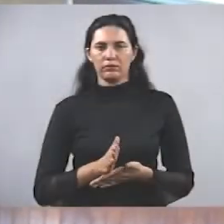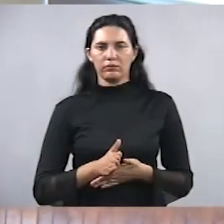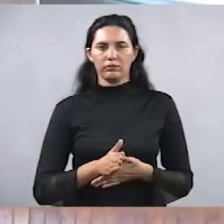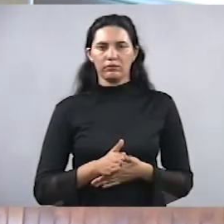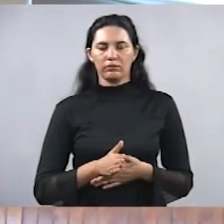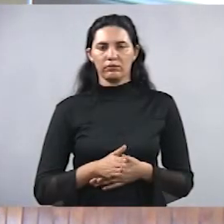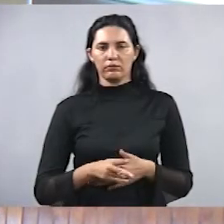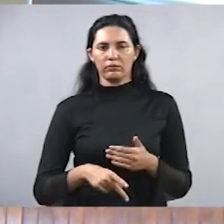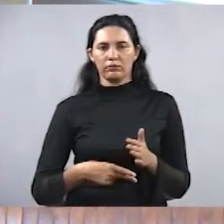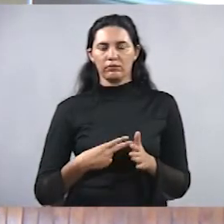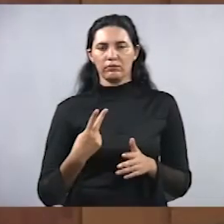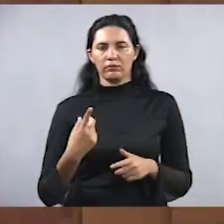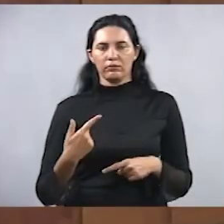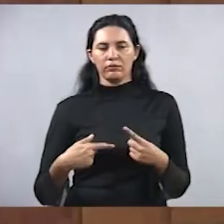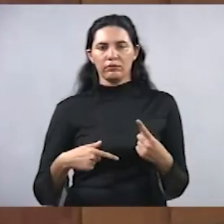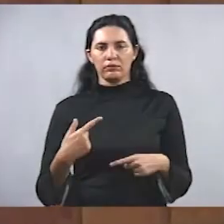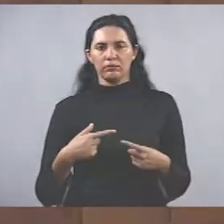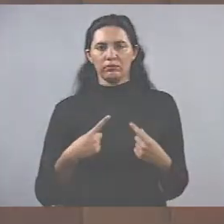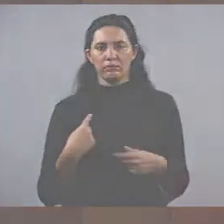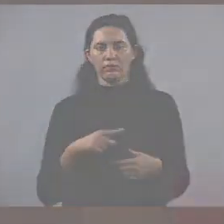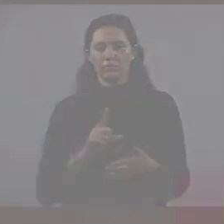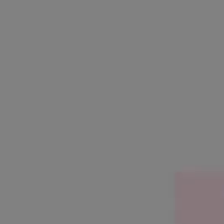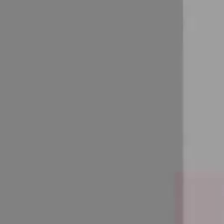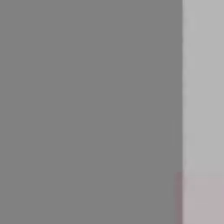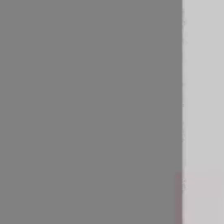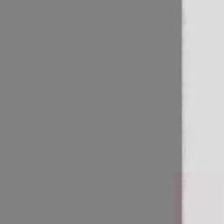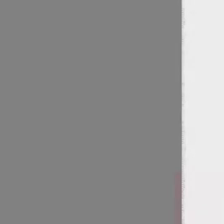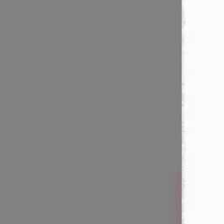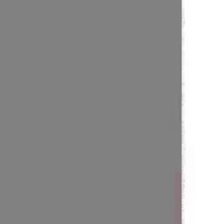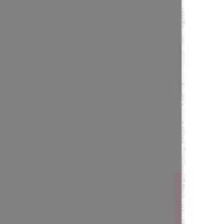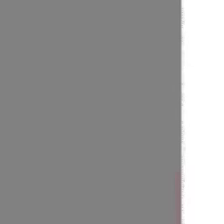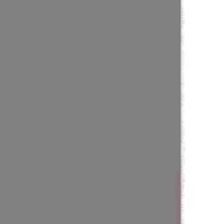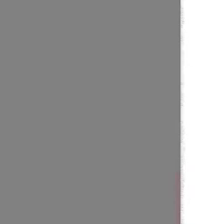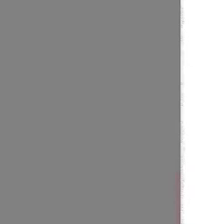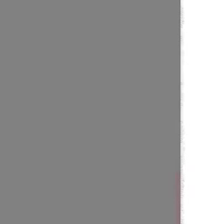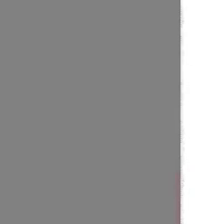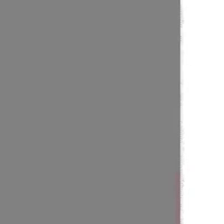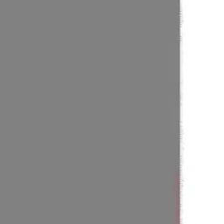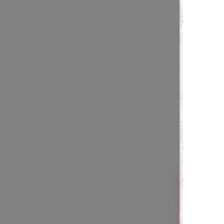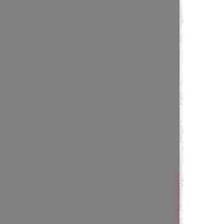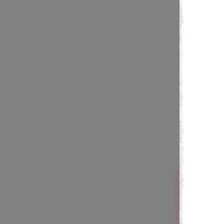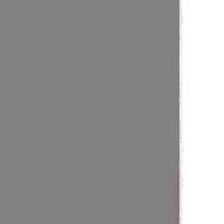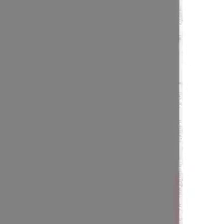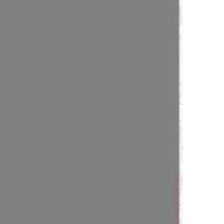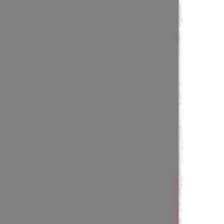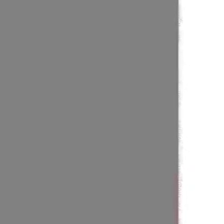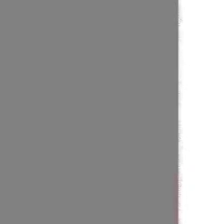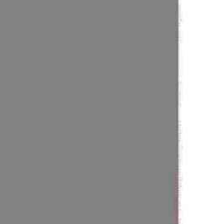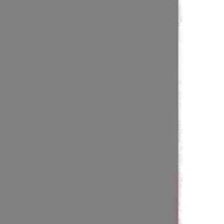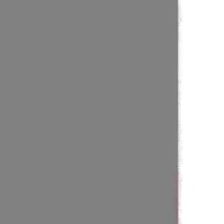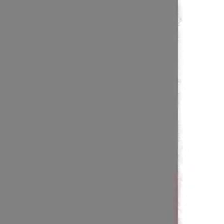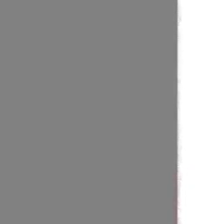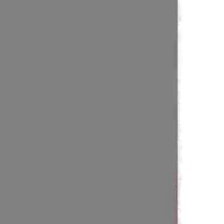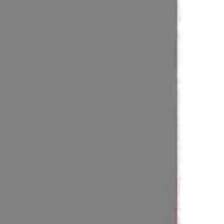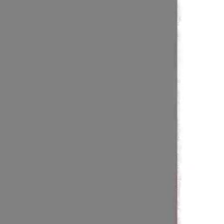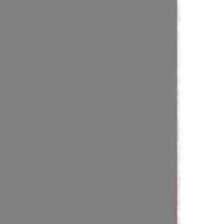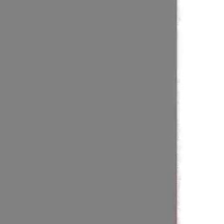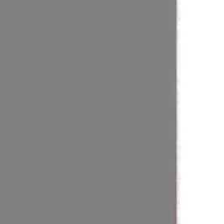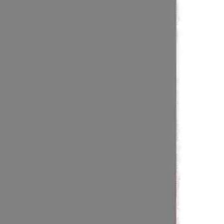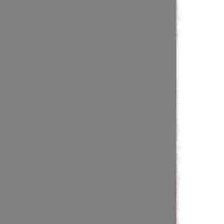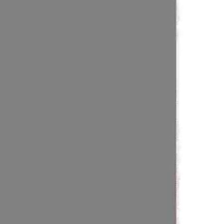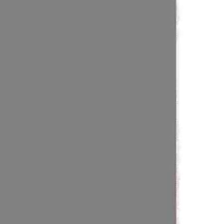Aprovado em segunda discussão, vai a sanção. E o último item da ordem do dia, do vereador Mário Coraini Júnior,